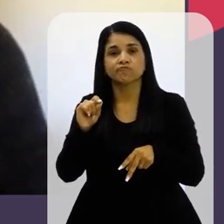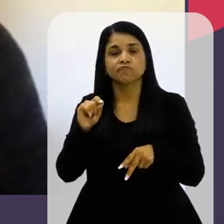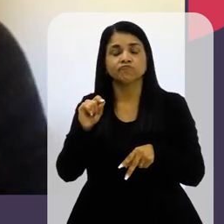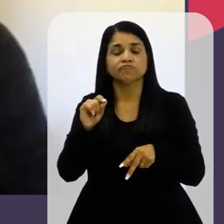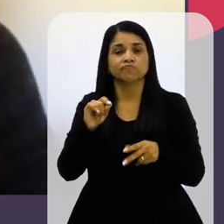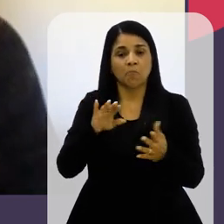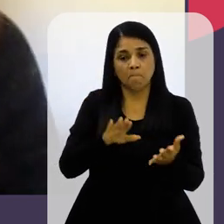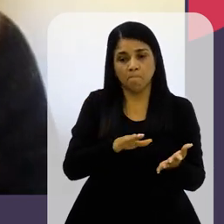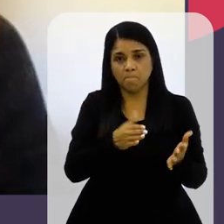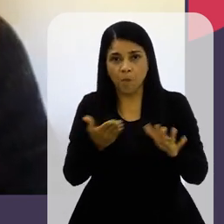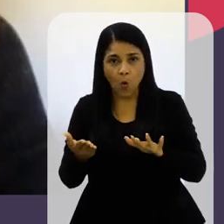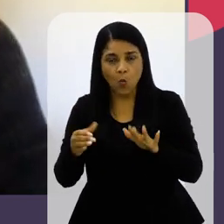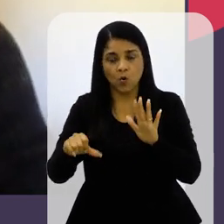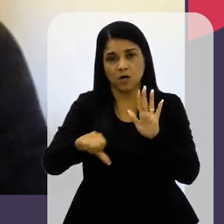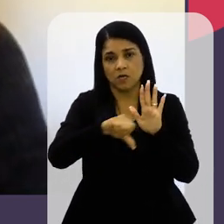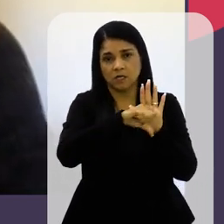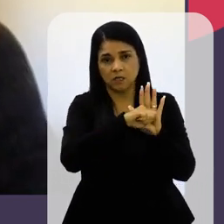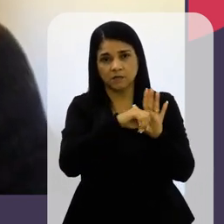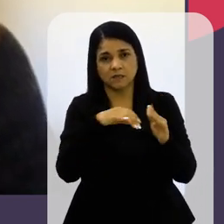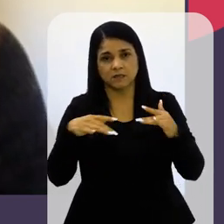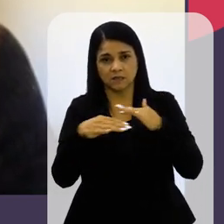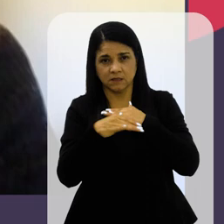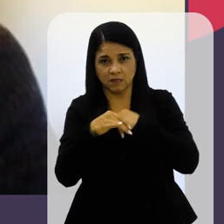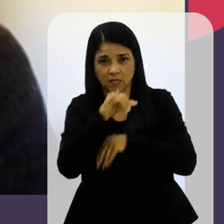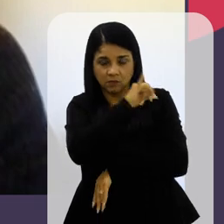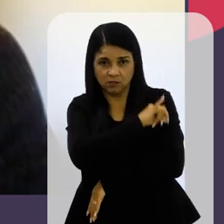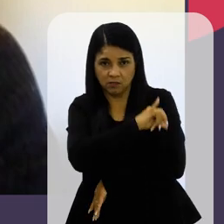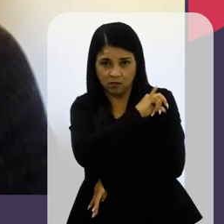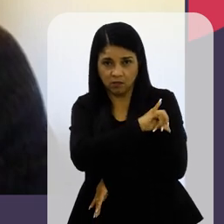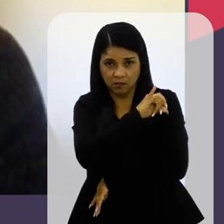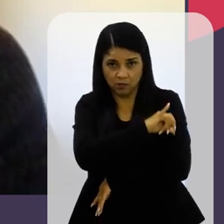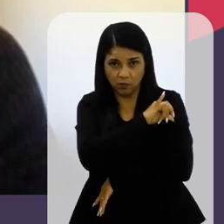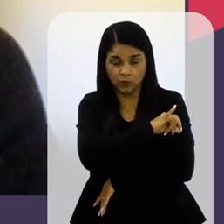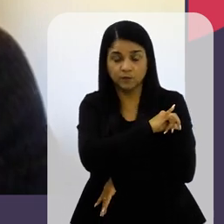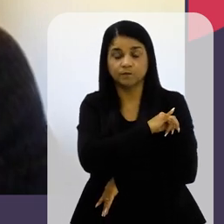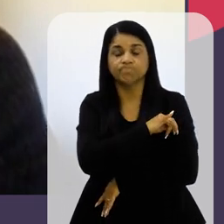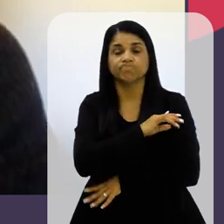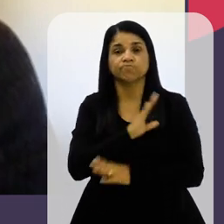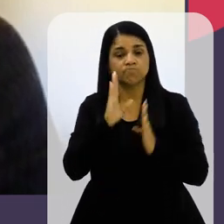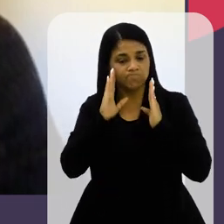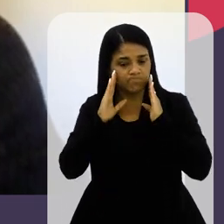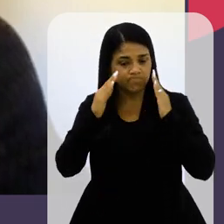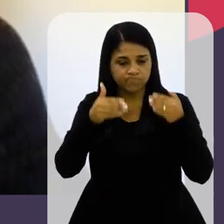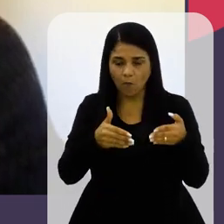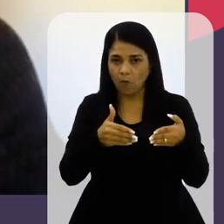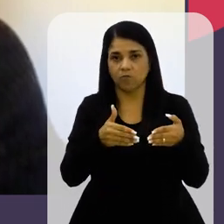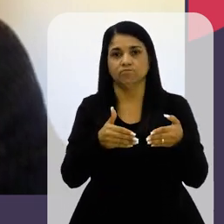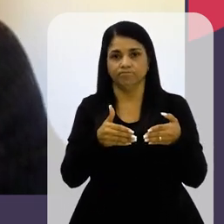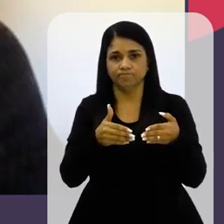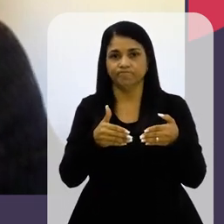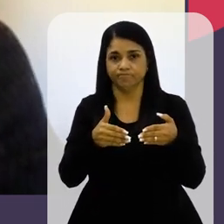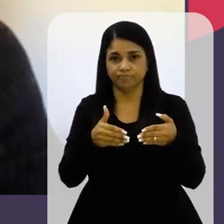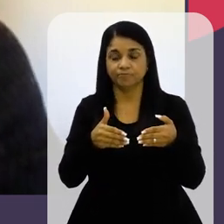cidade do Rio de Janeiro O nosso foco foi a cidade mesmo E